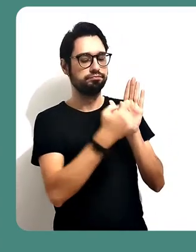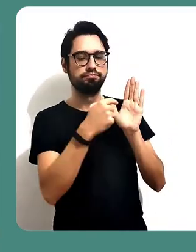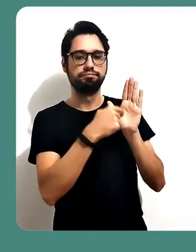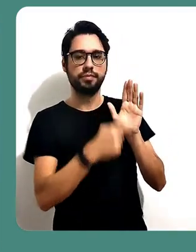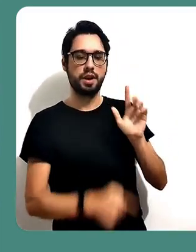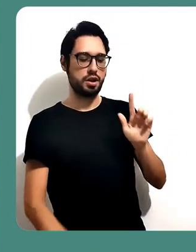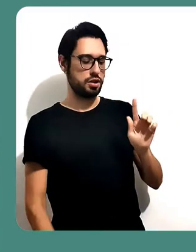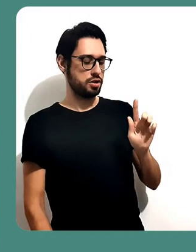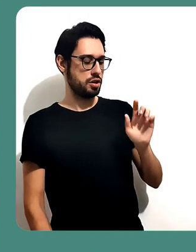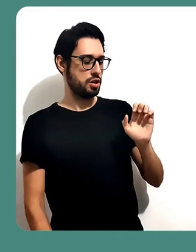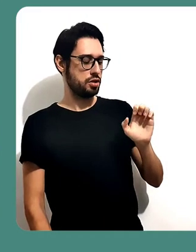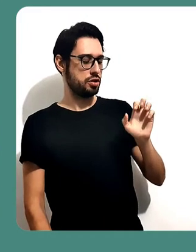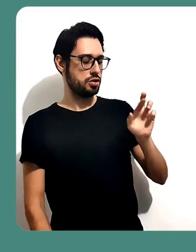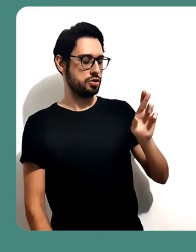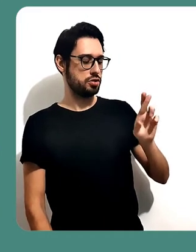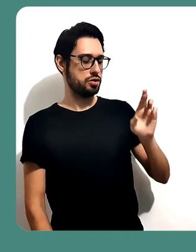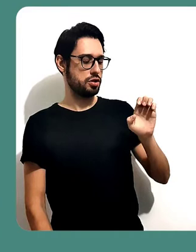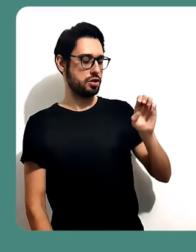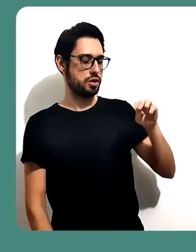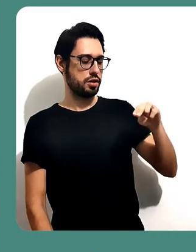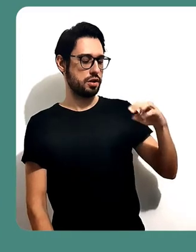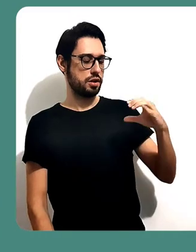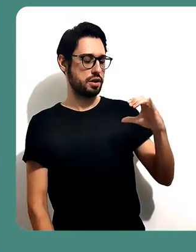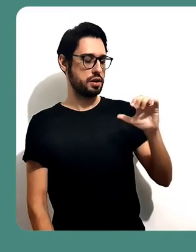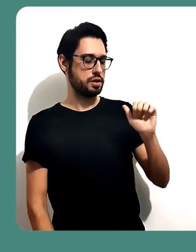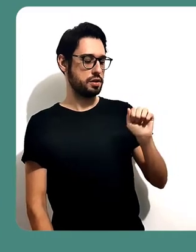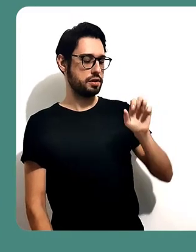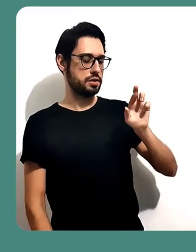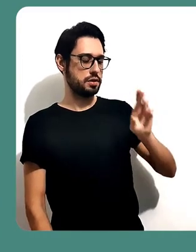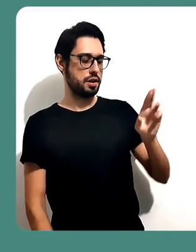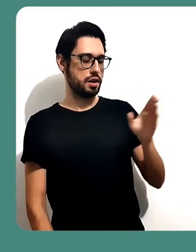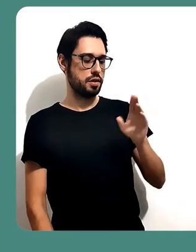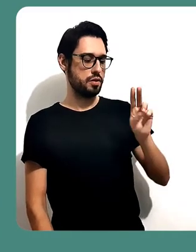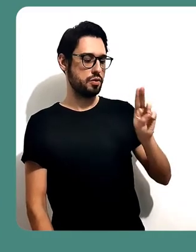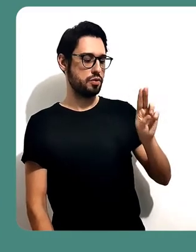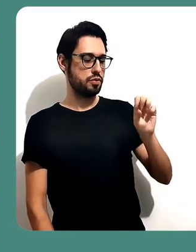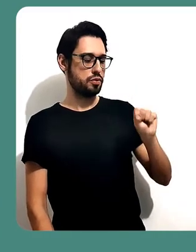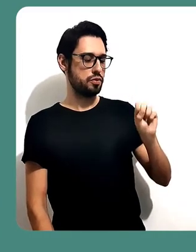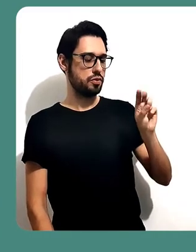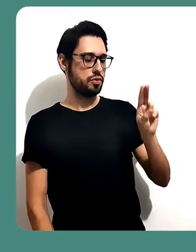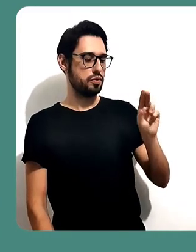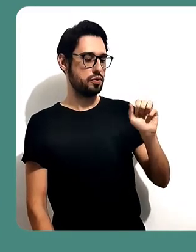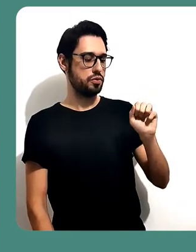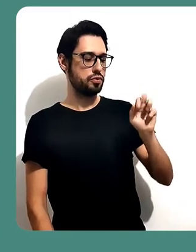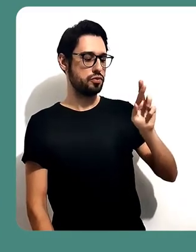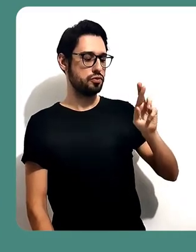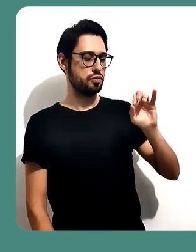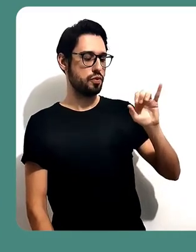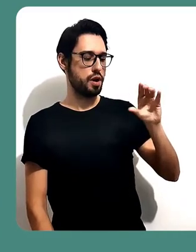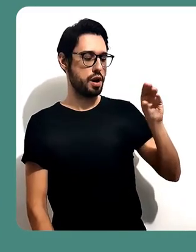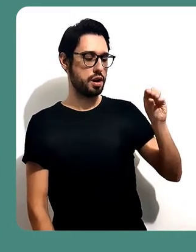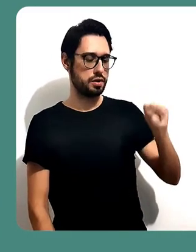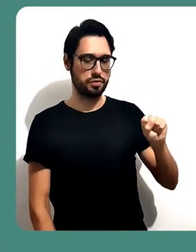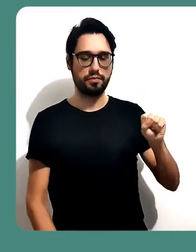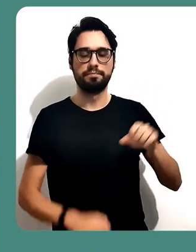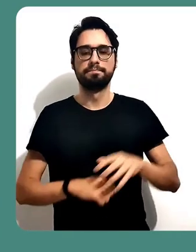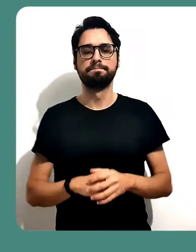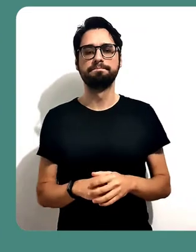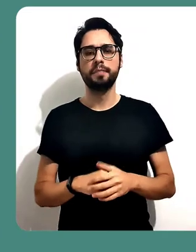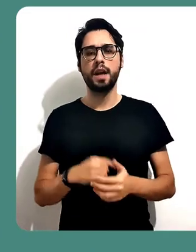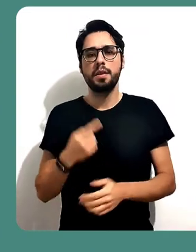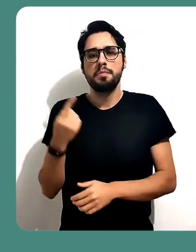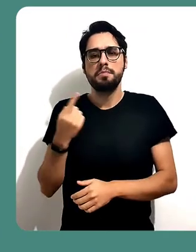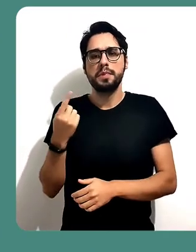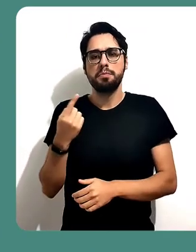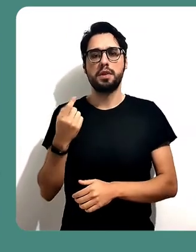feitas a partir deste ícone gerenciar usuários que você encontra aqui na lateral. A primeira